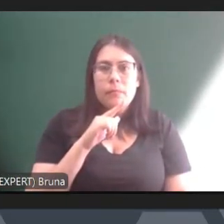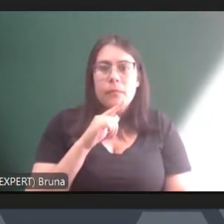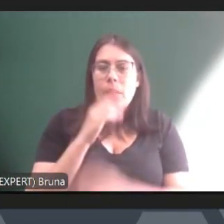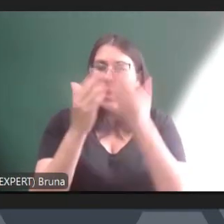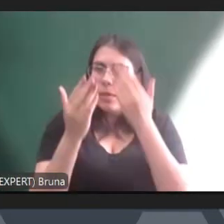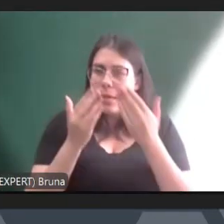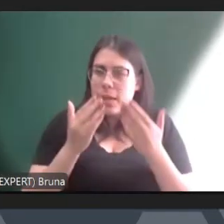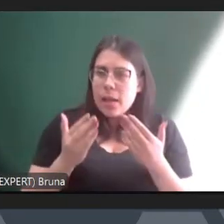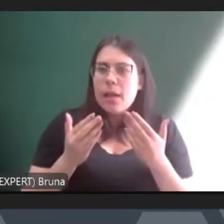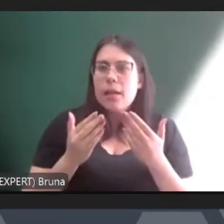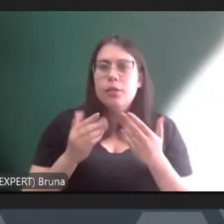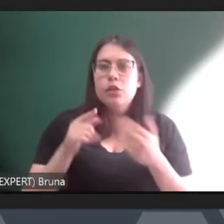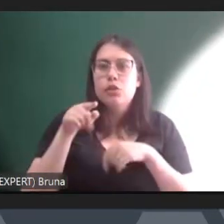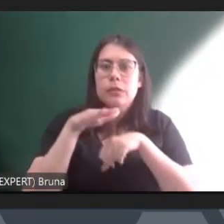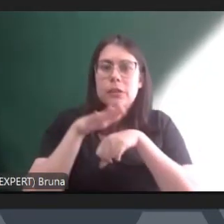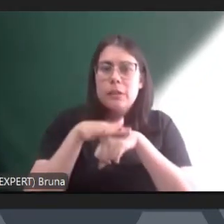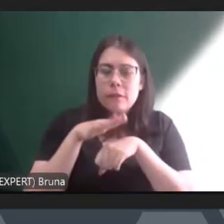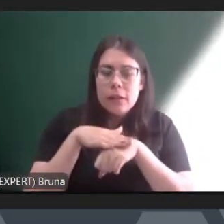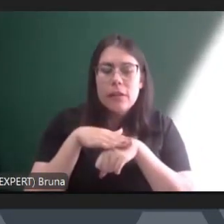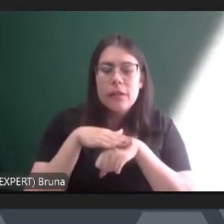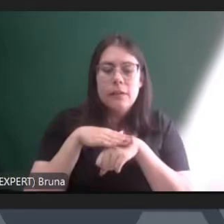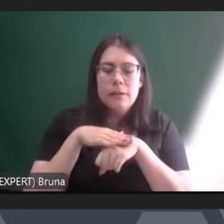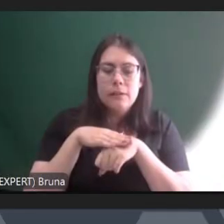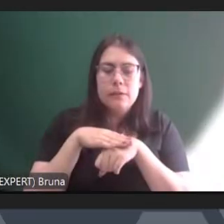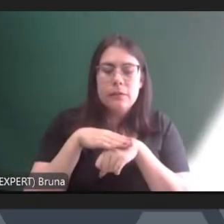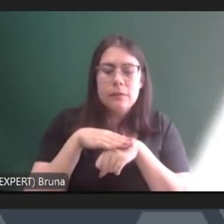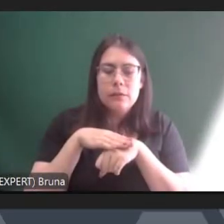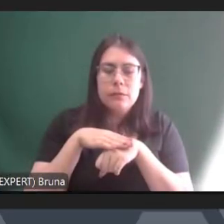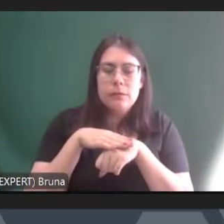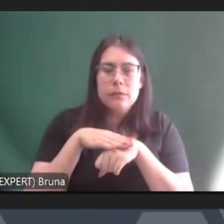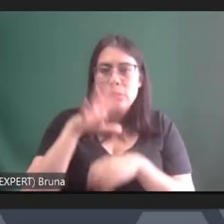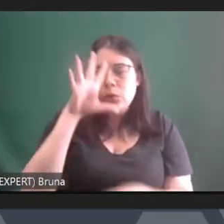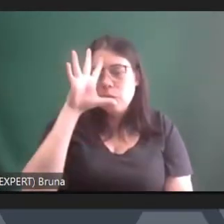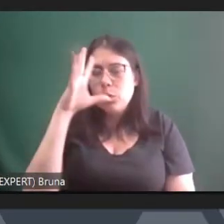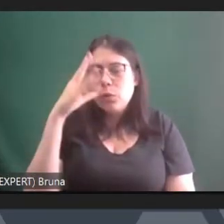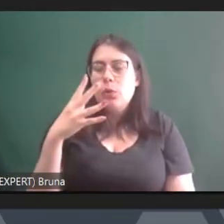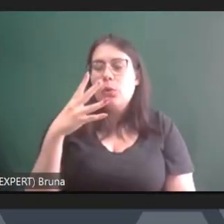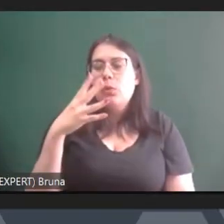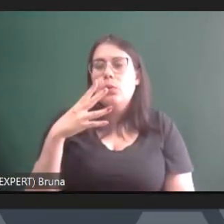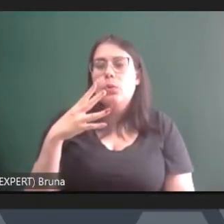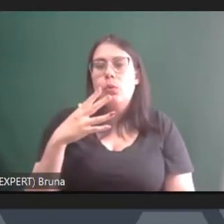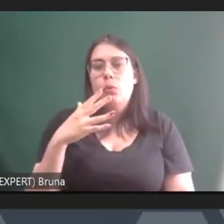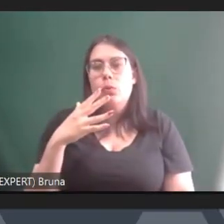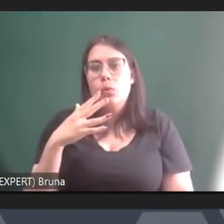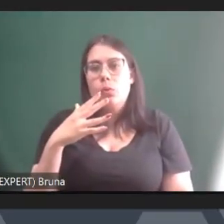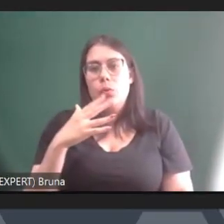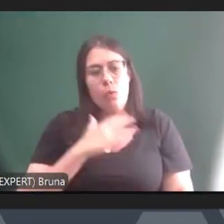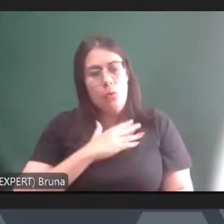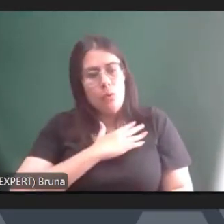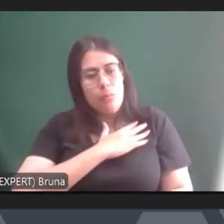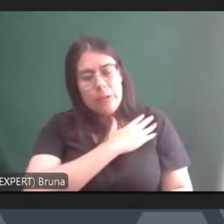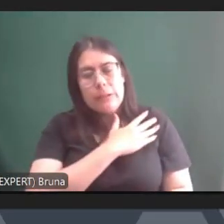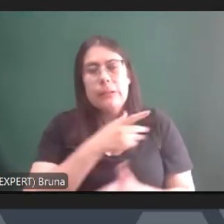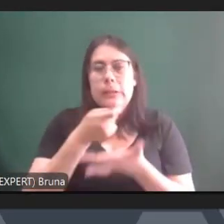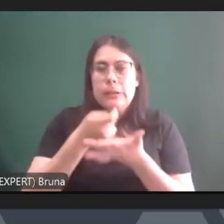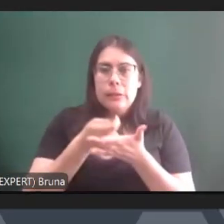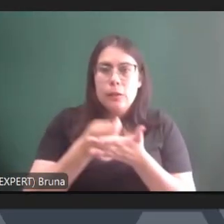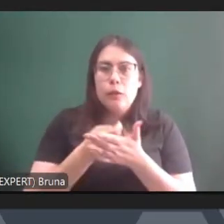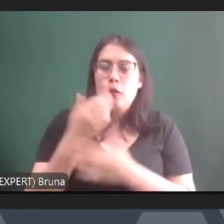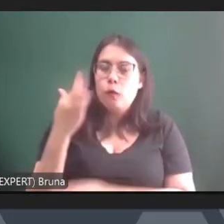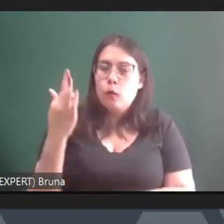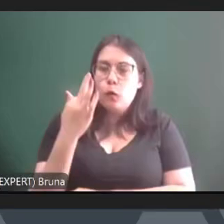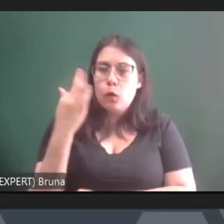faz diante da ascensão dos militares como poder formal na questão do processo de